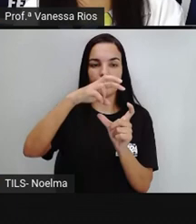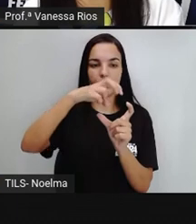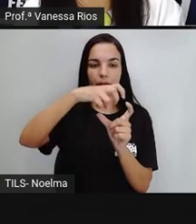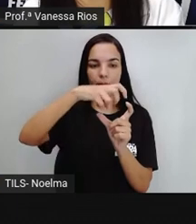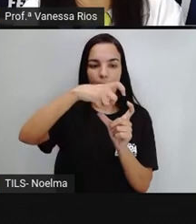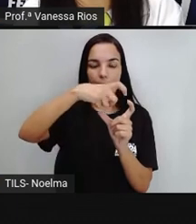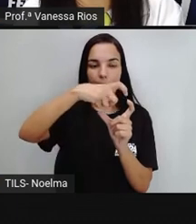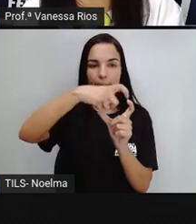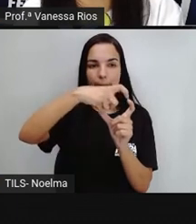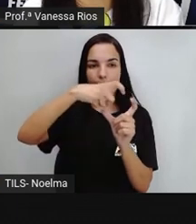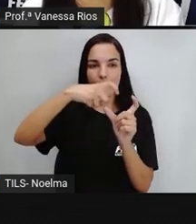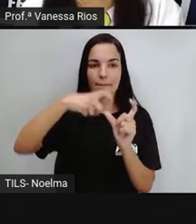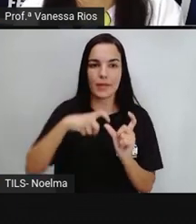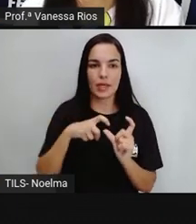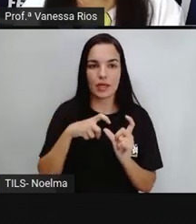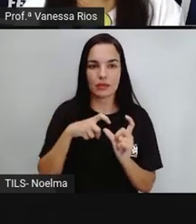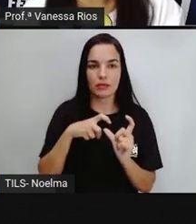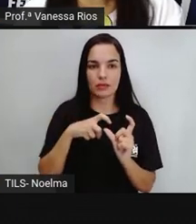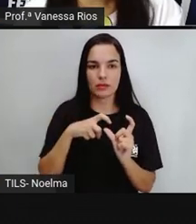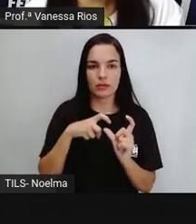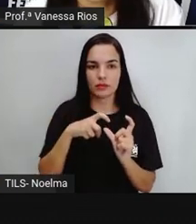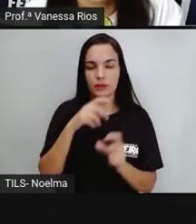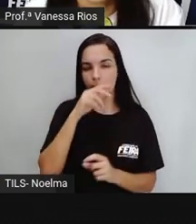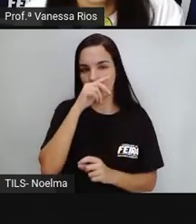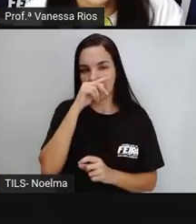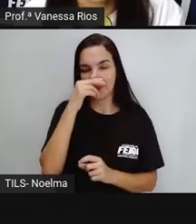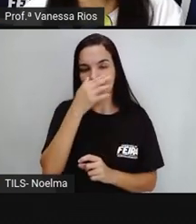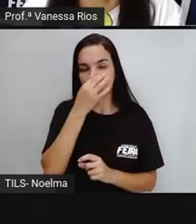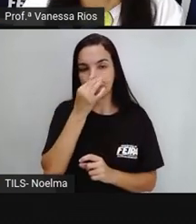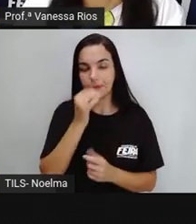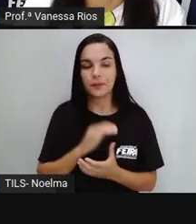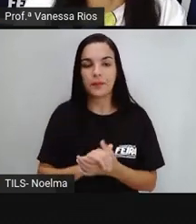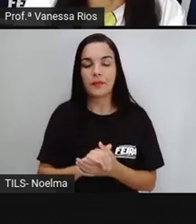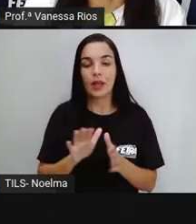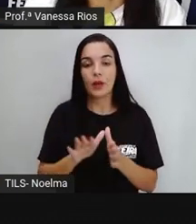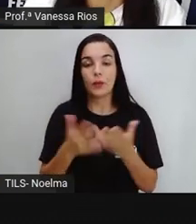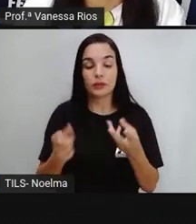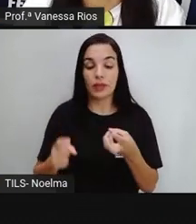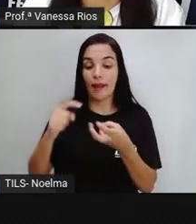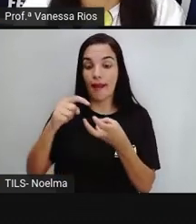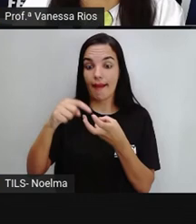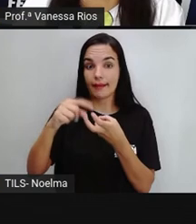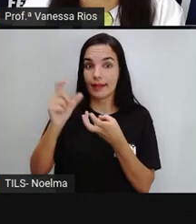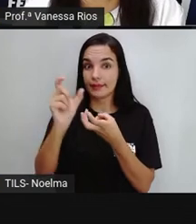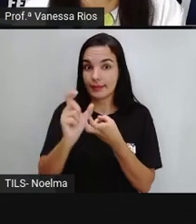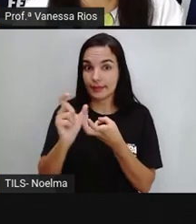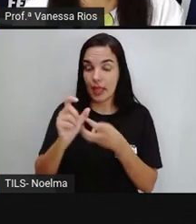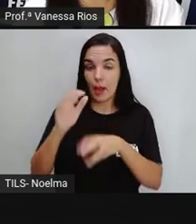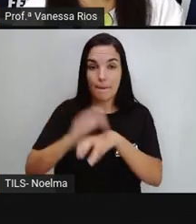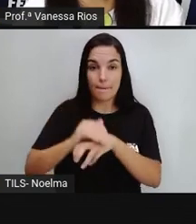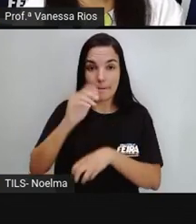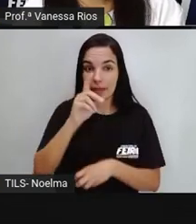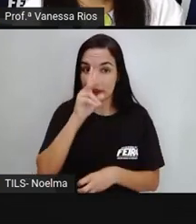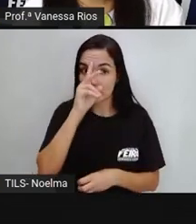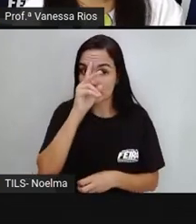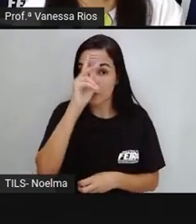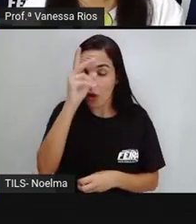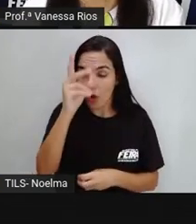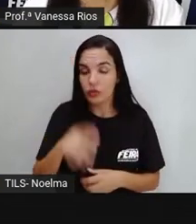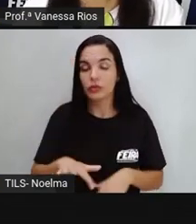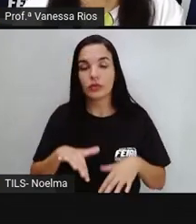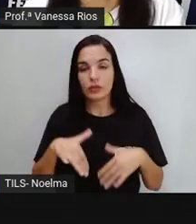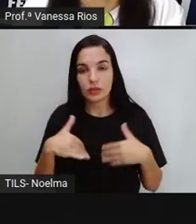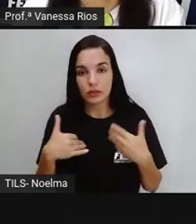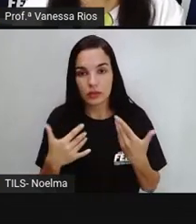nós chamamos essas palavras de paroxítonas. E quando a localização da sílaba tônica